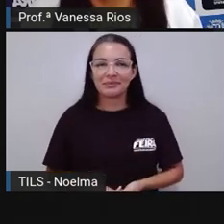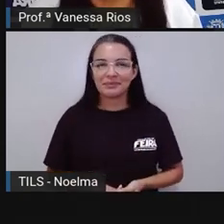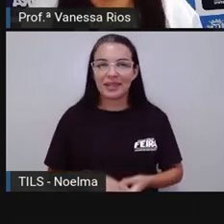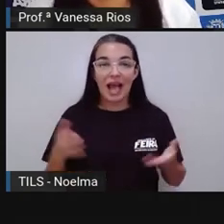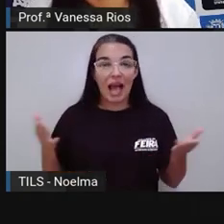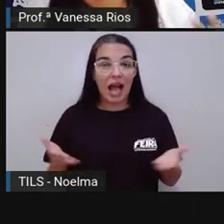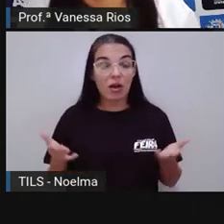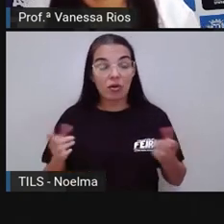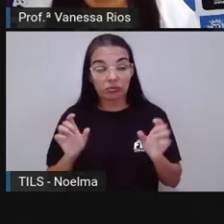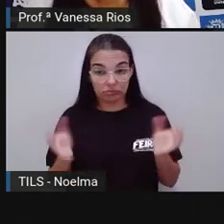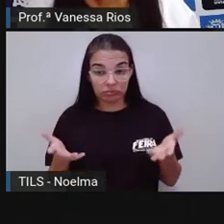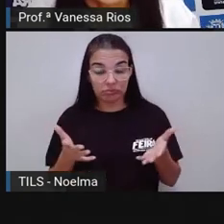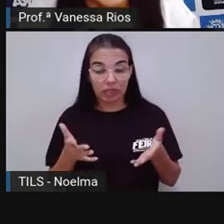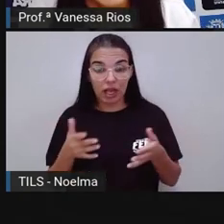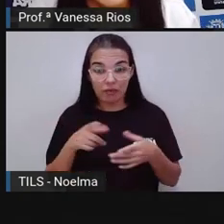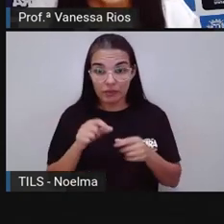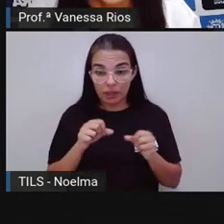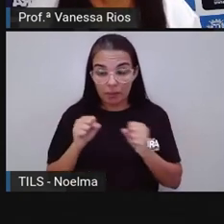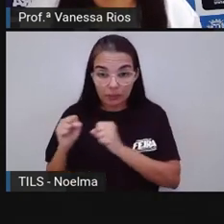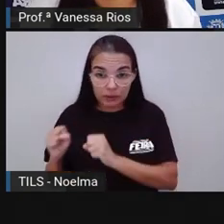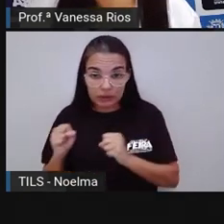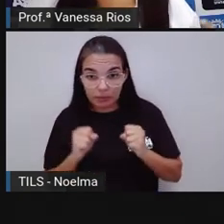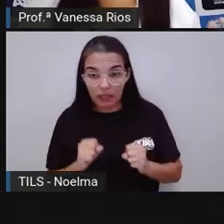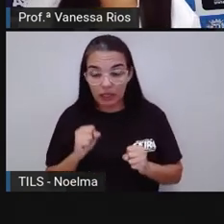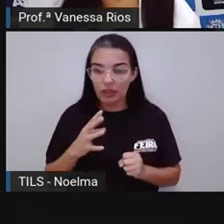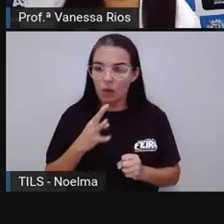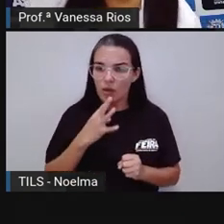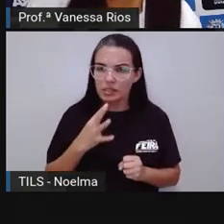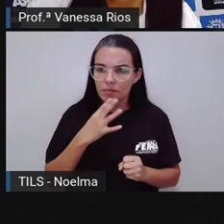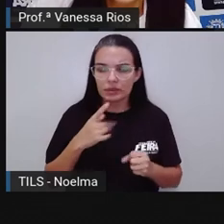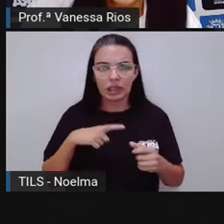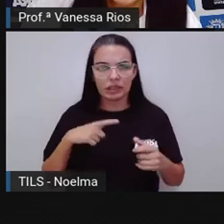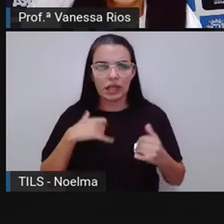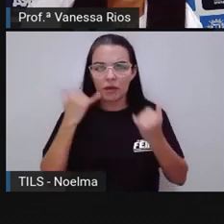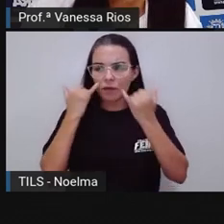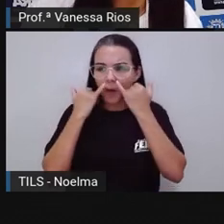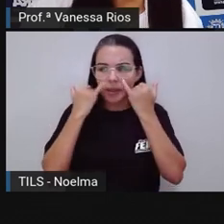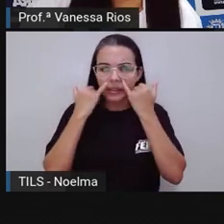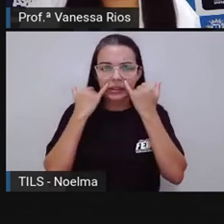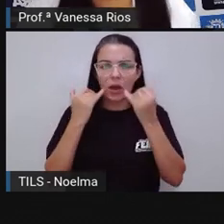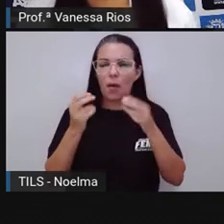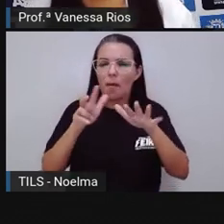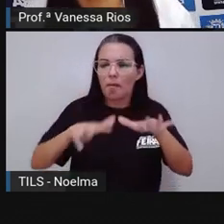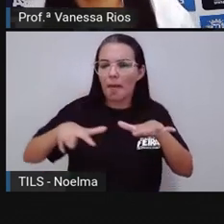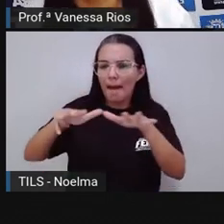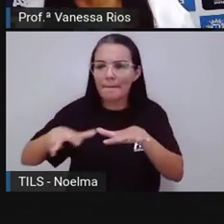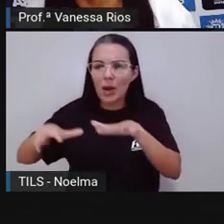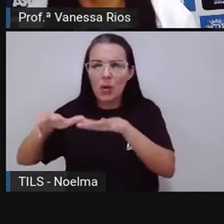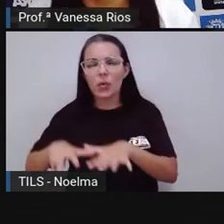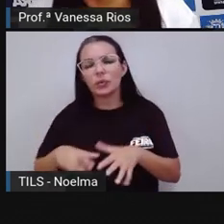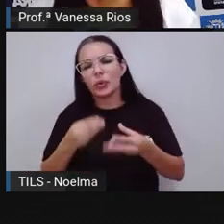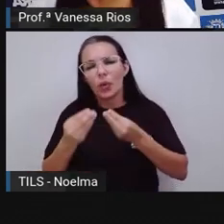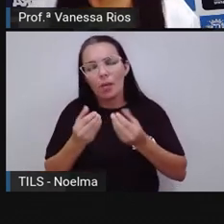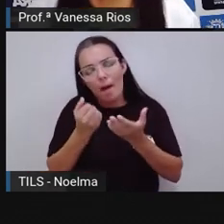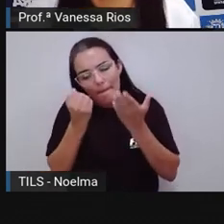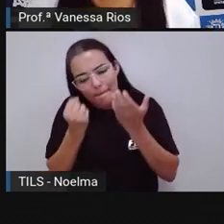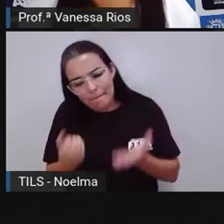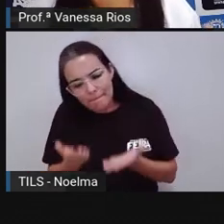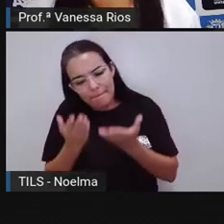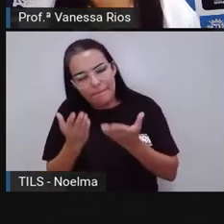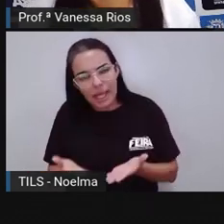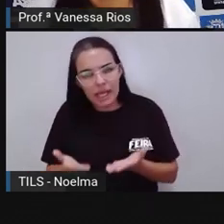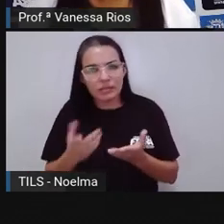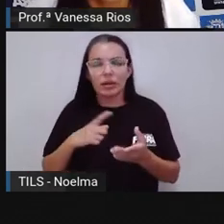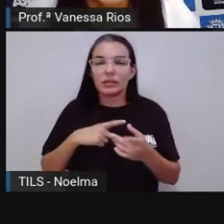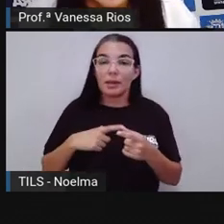E aí, diante dessas possibilidades, dessas informações sobre o mamôco, sobre a densidade, e também sobre